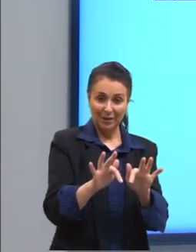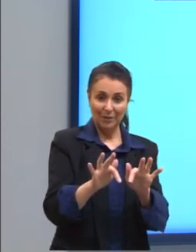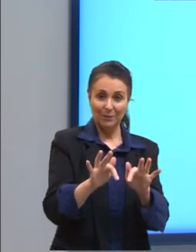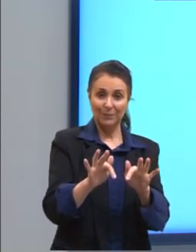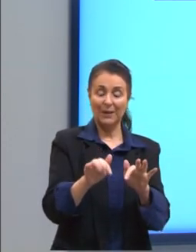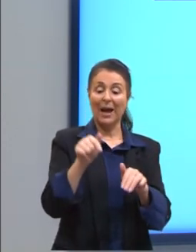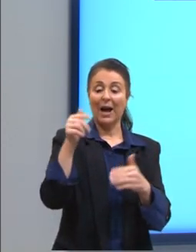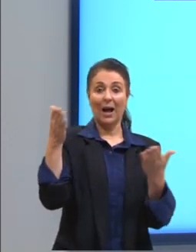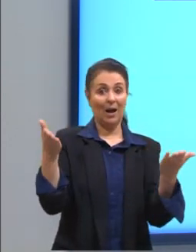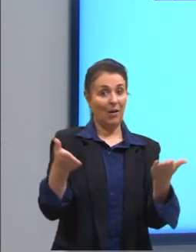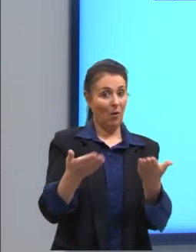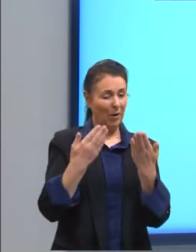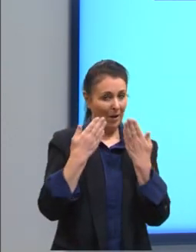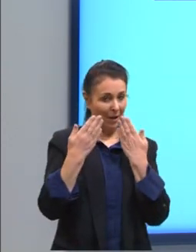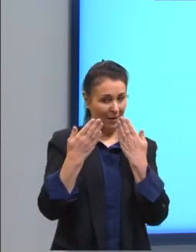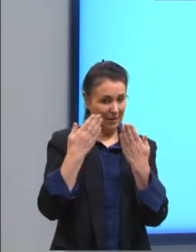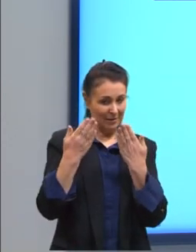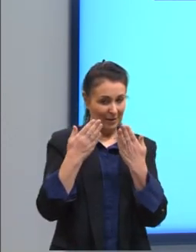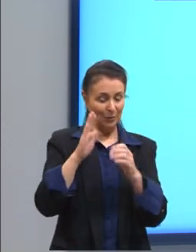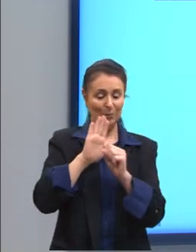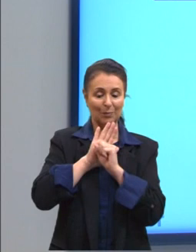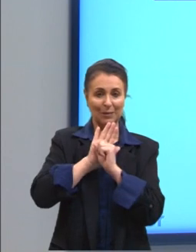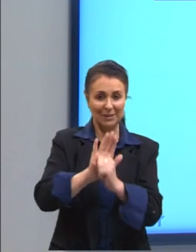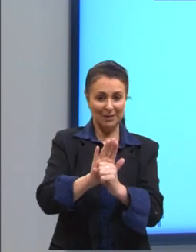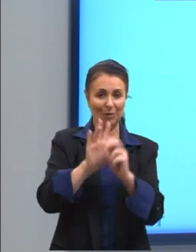analisando pressão e volume.